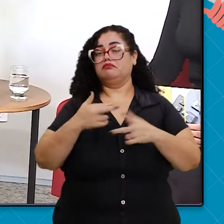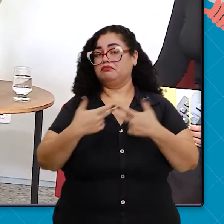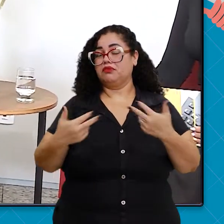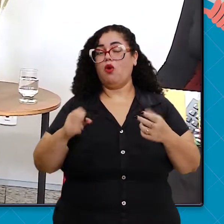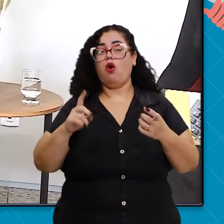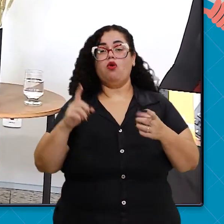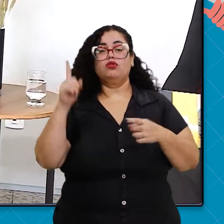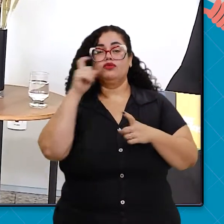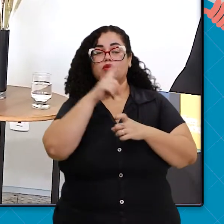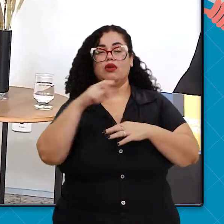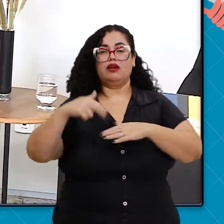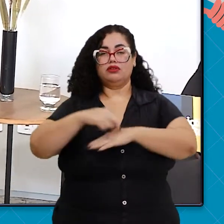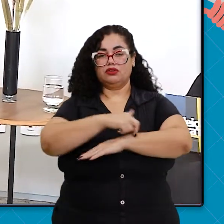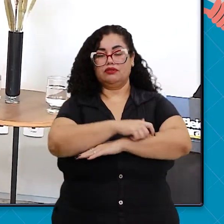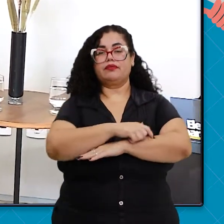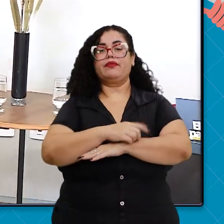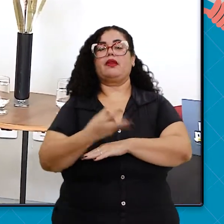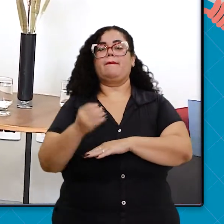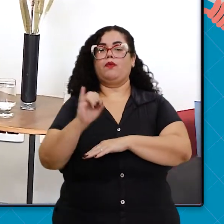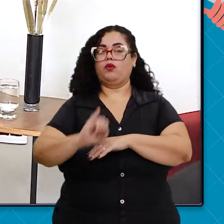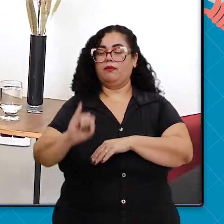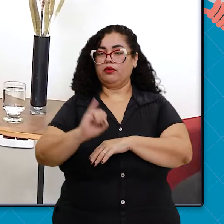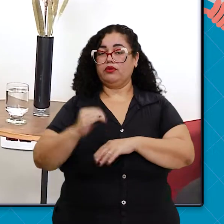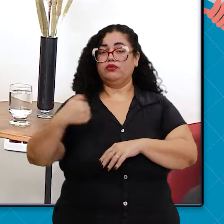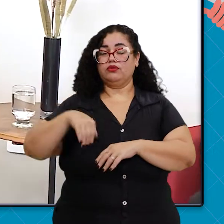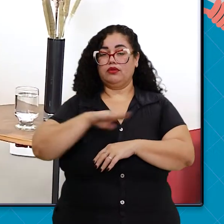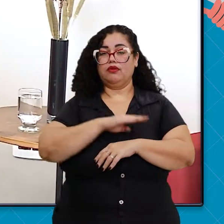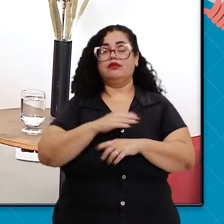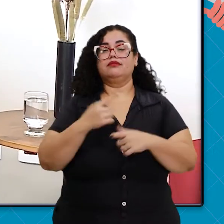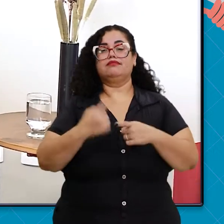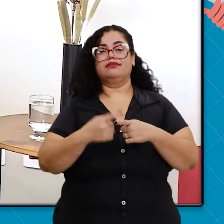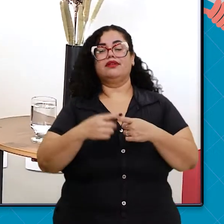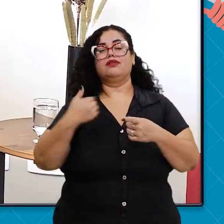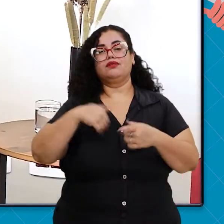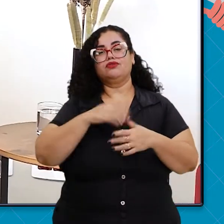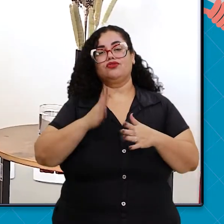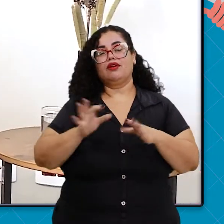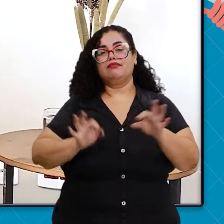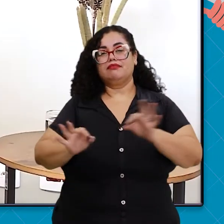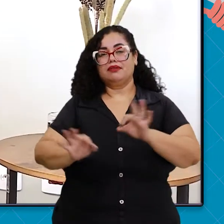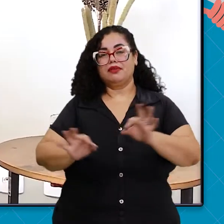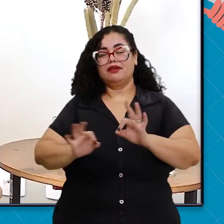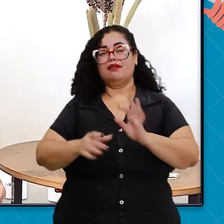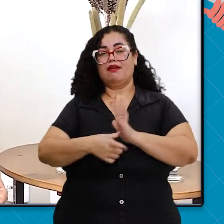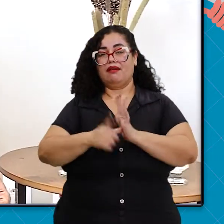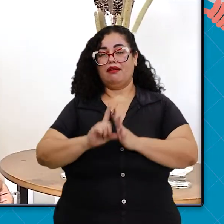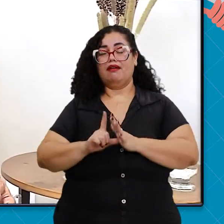têm alguma dificuldade de locomoção. E isso é muito importante para a gente, porque nós estamos preparados em qualquer cidade do estado de